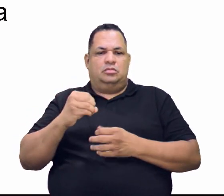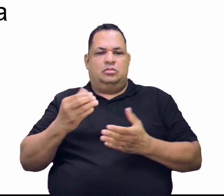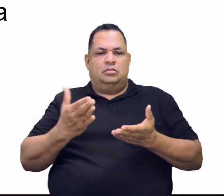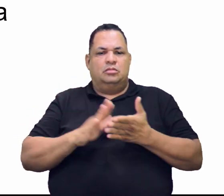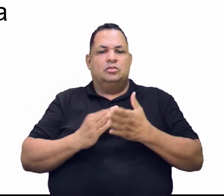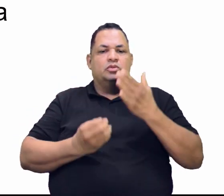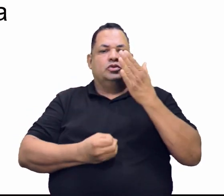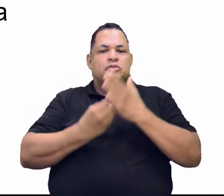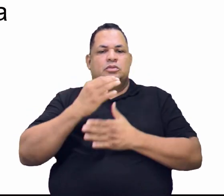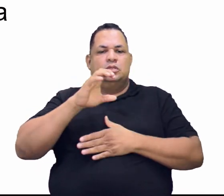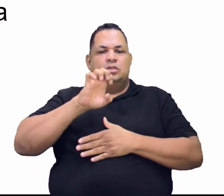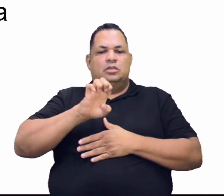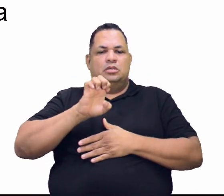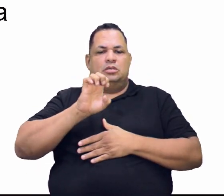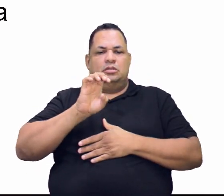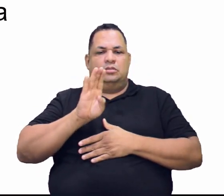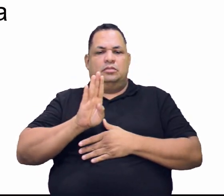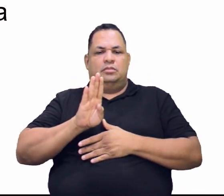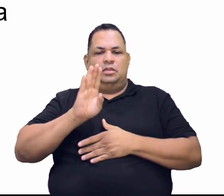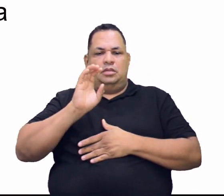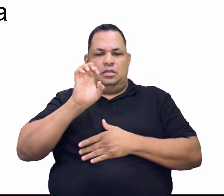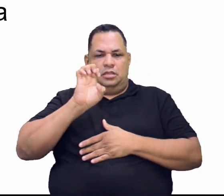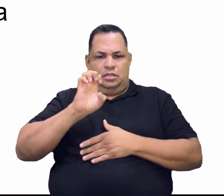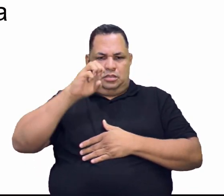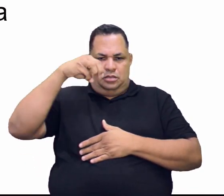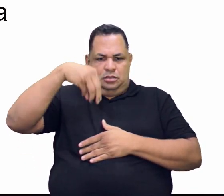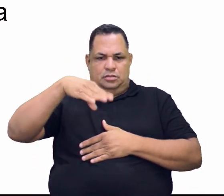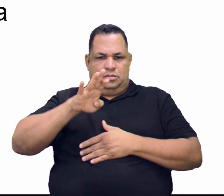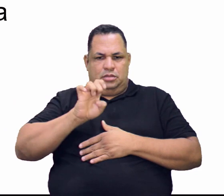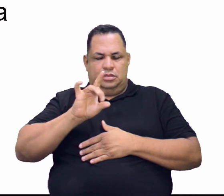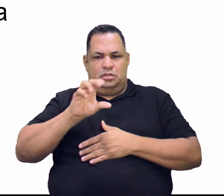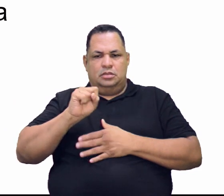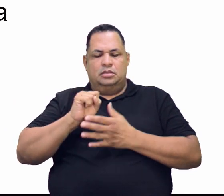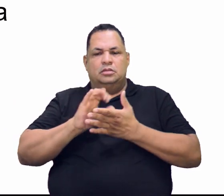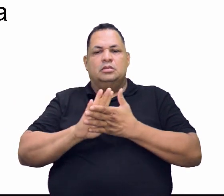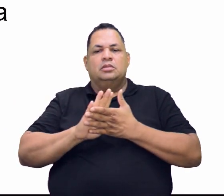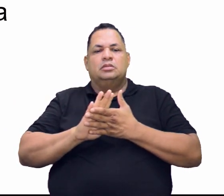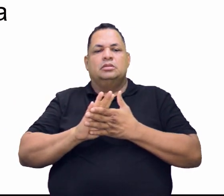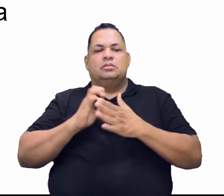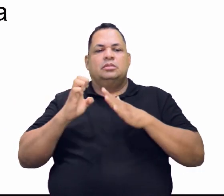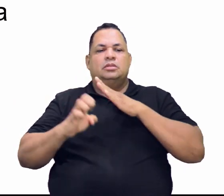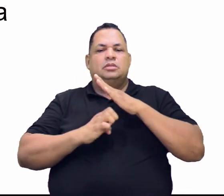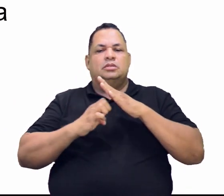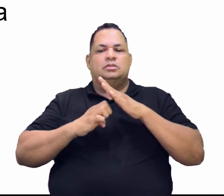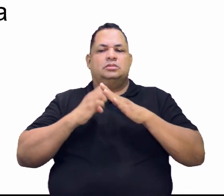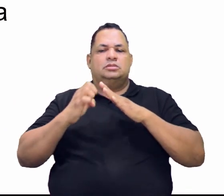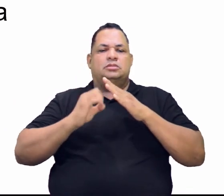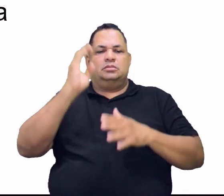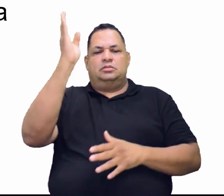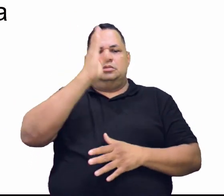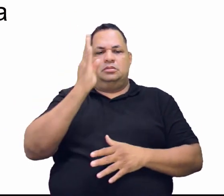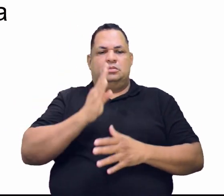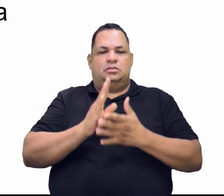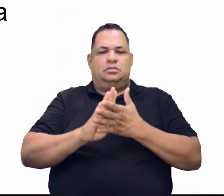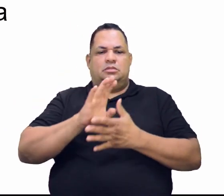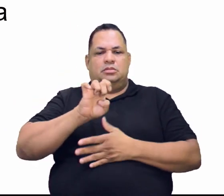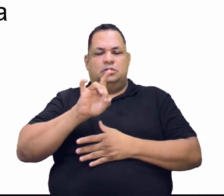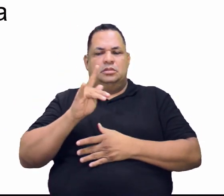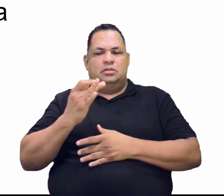a Embessa, Empresa Brasileira de Estânio. Olha aí!